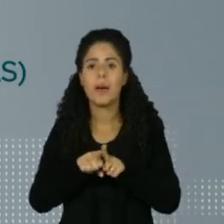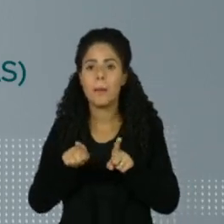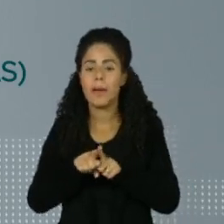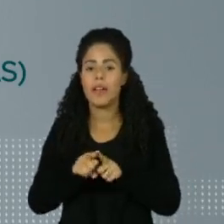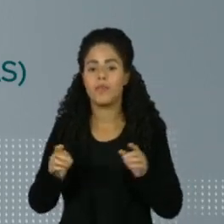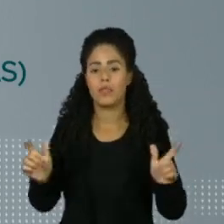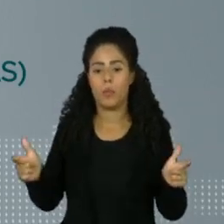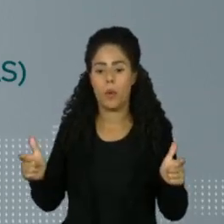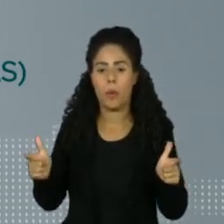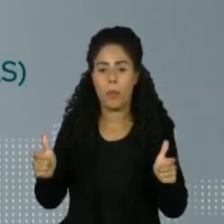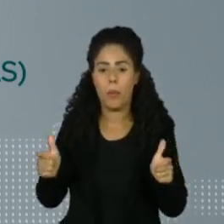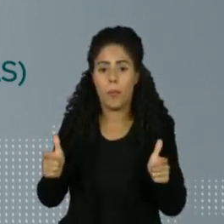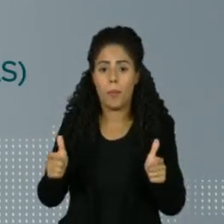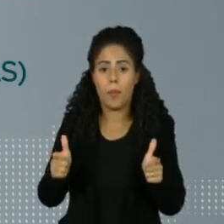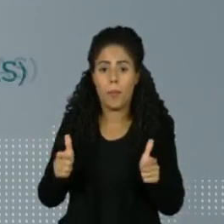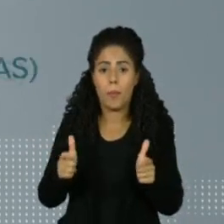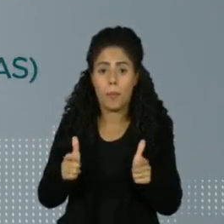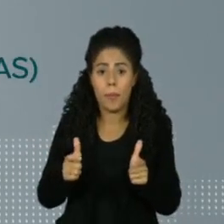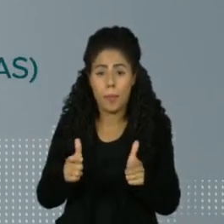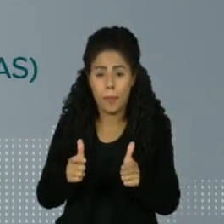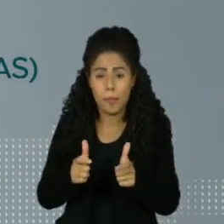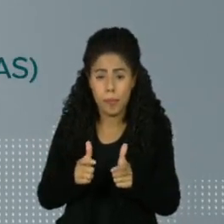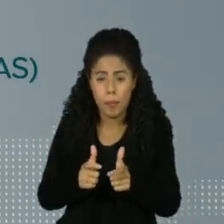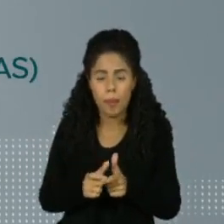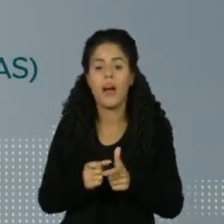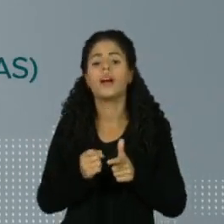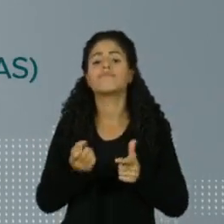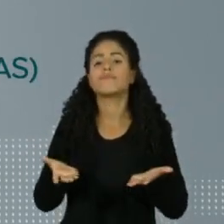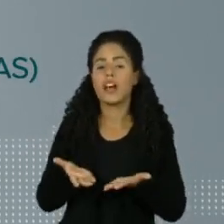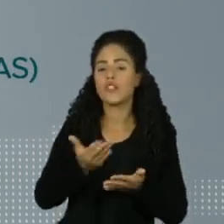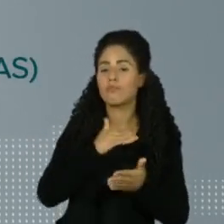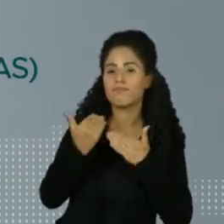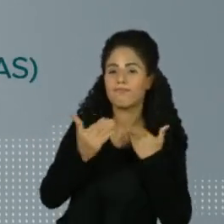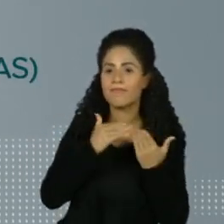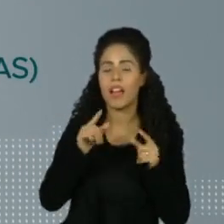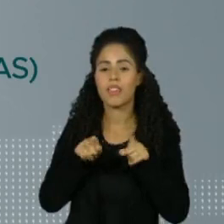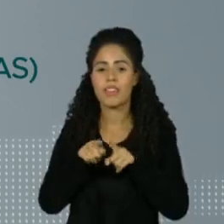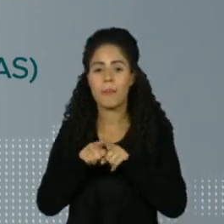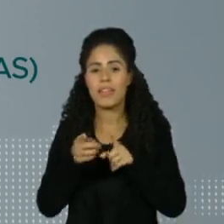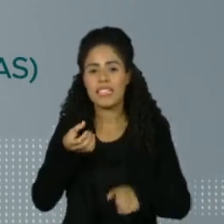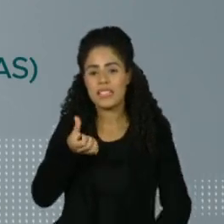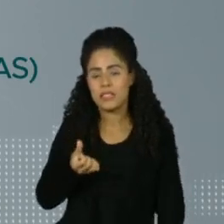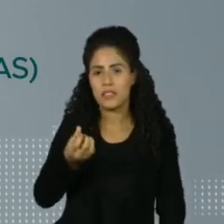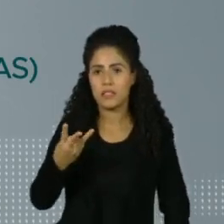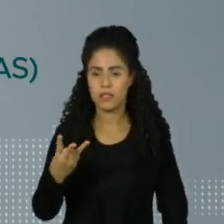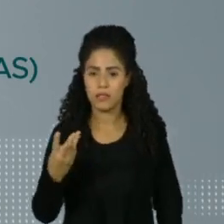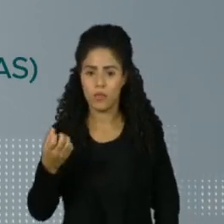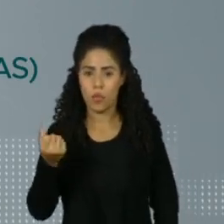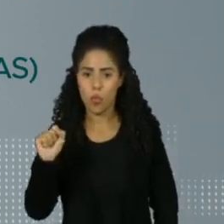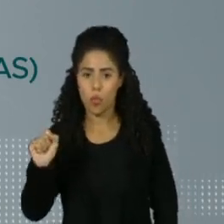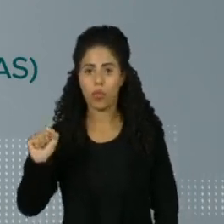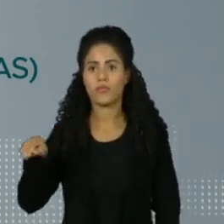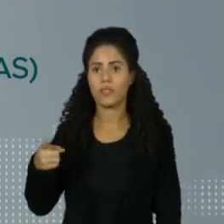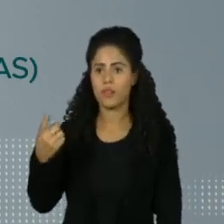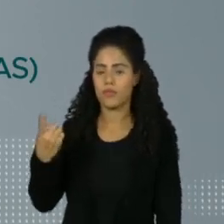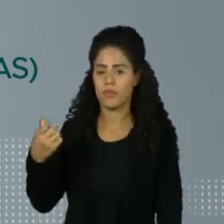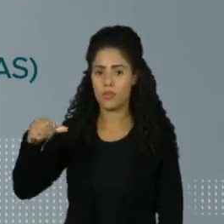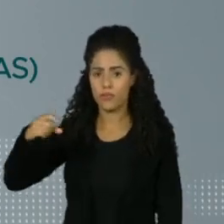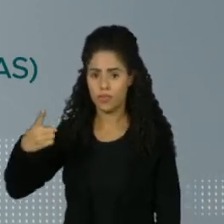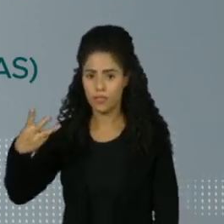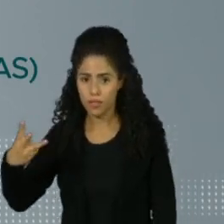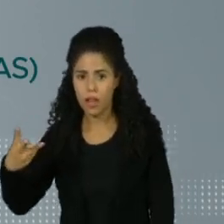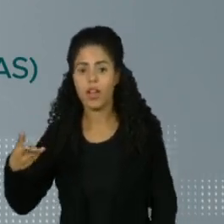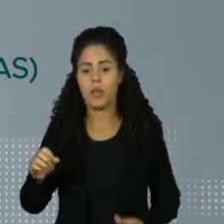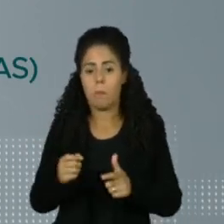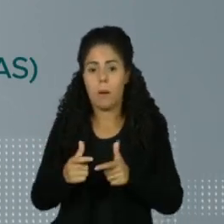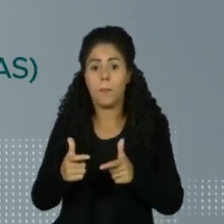desaceleração na média de casos. Já o número de vítimas se aproxima de 639 mil, ainda